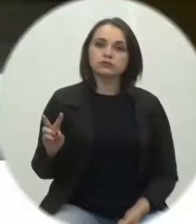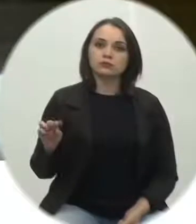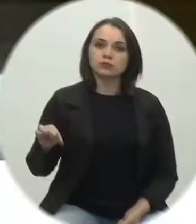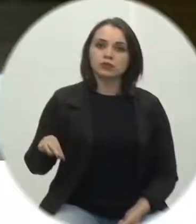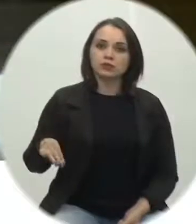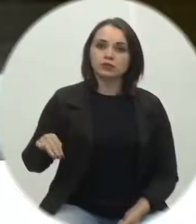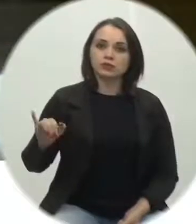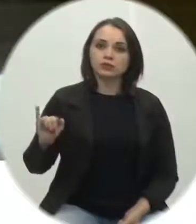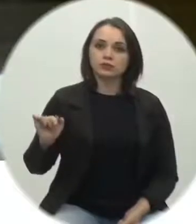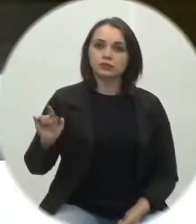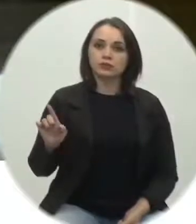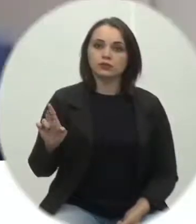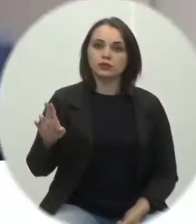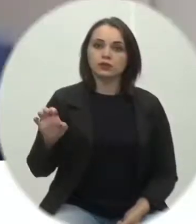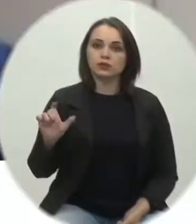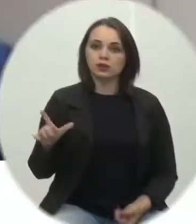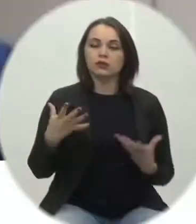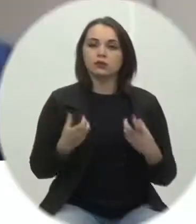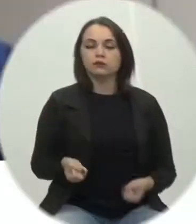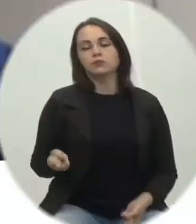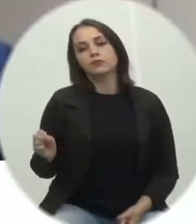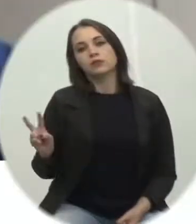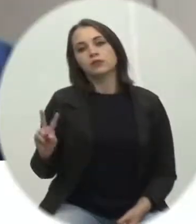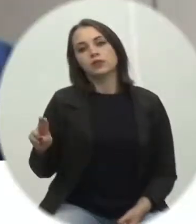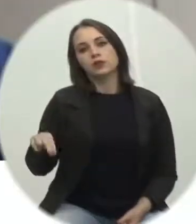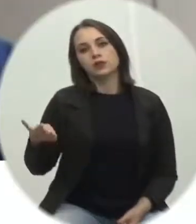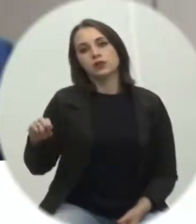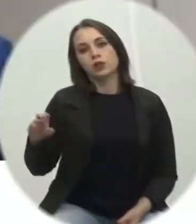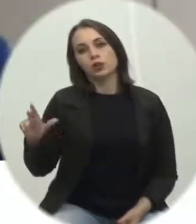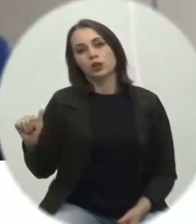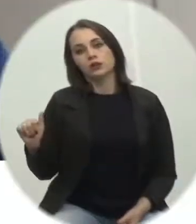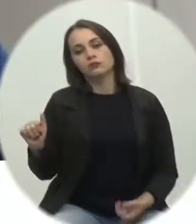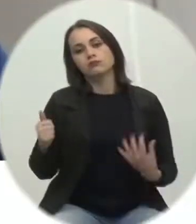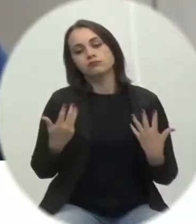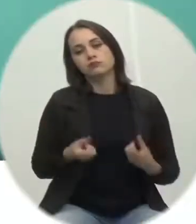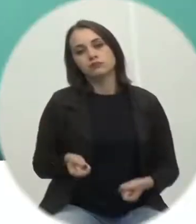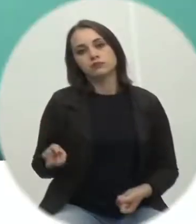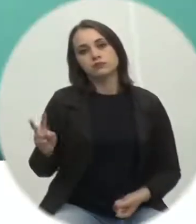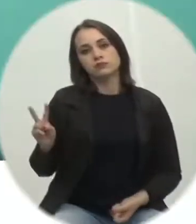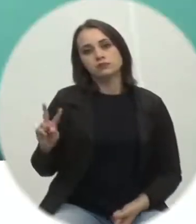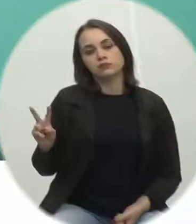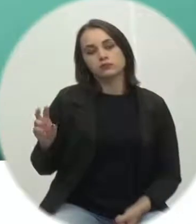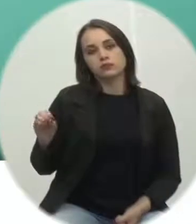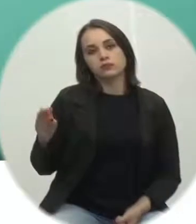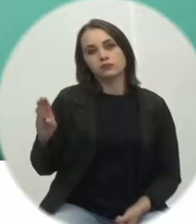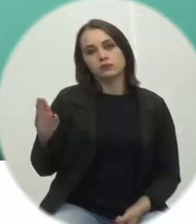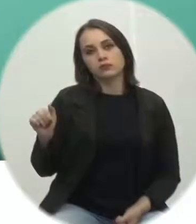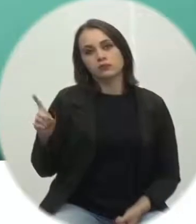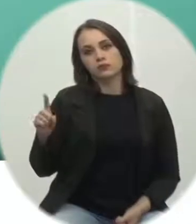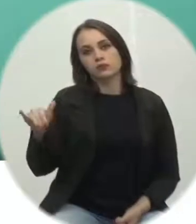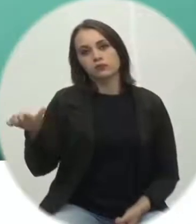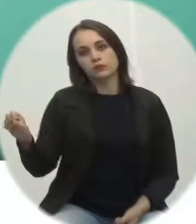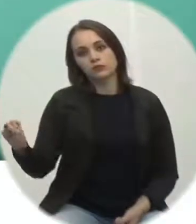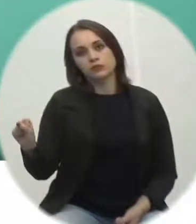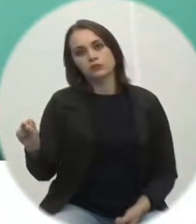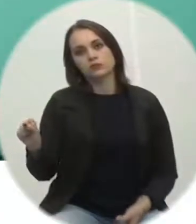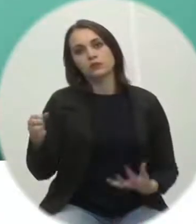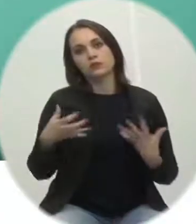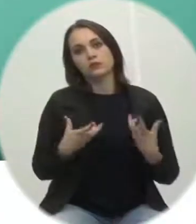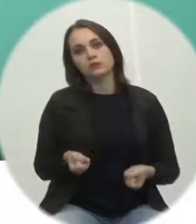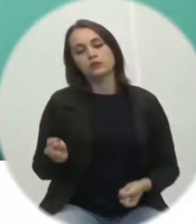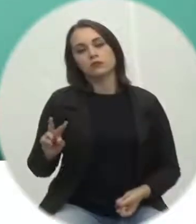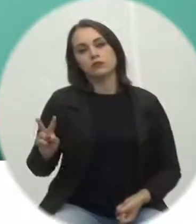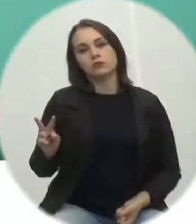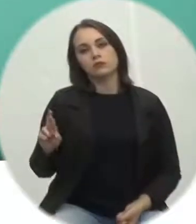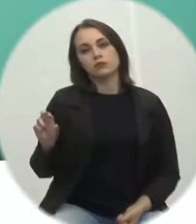Pierini. Favorável. A favor, vereador Nicola Martins. Favorável. A favor, vereadora Abadias Benones. Favorável. A favor,